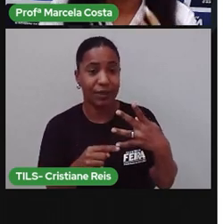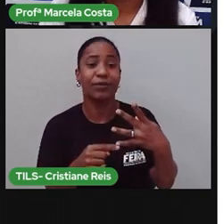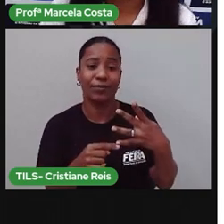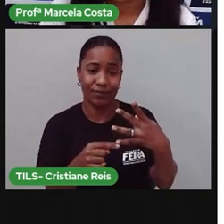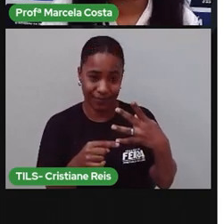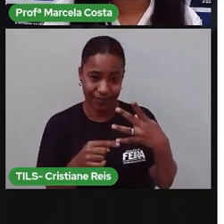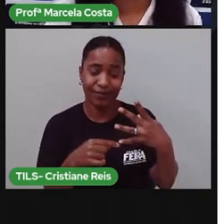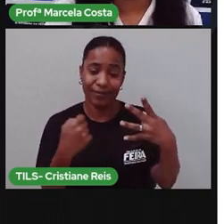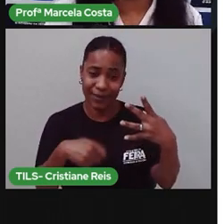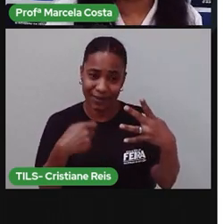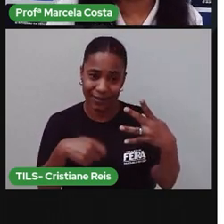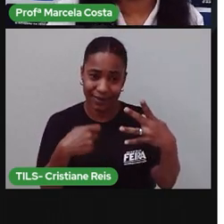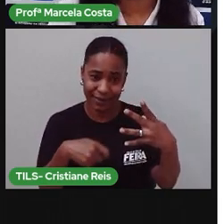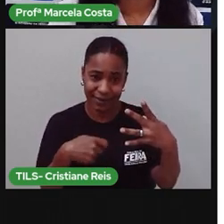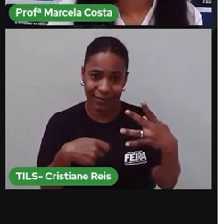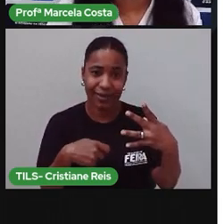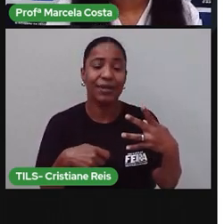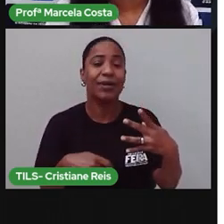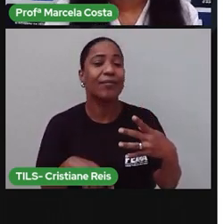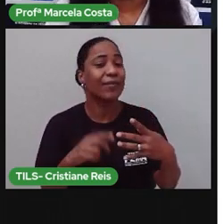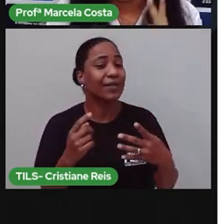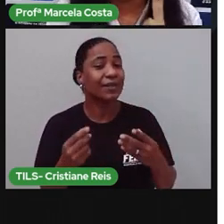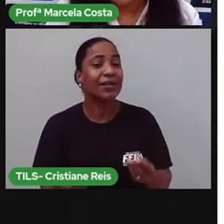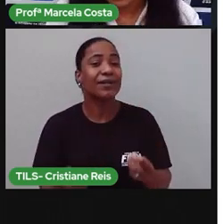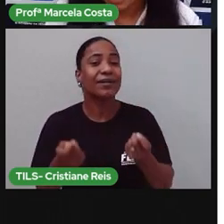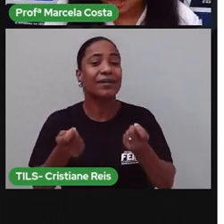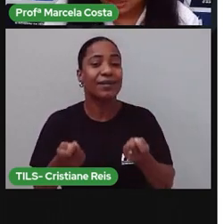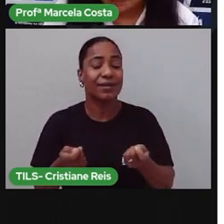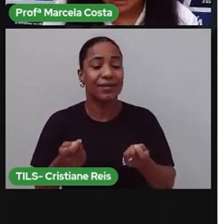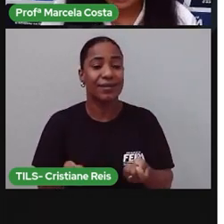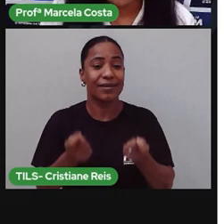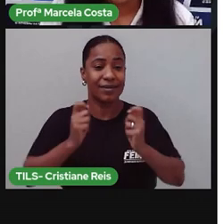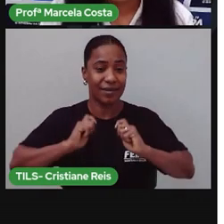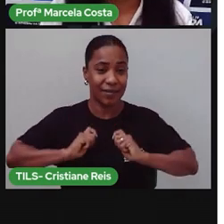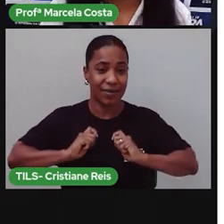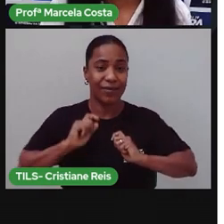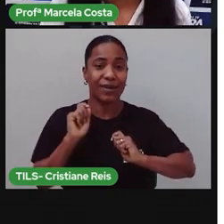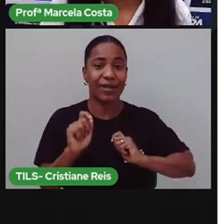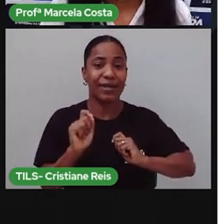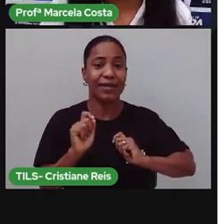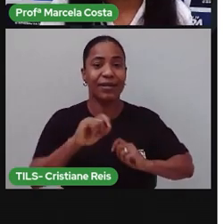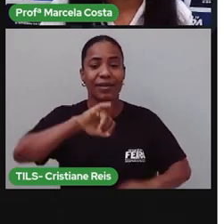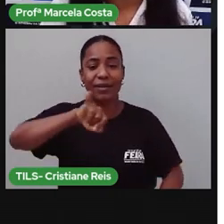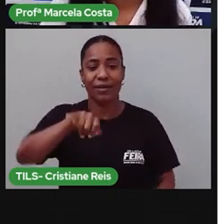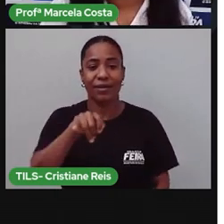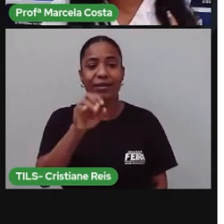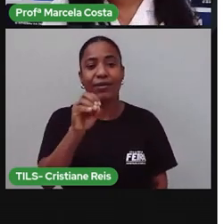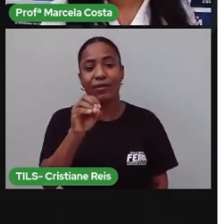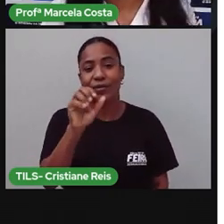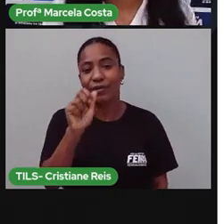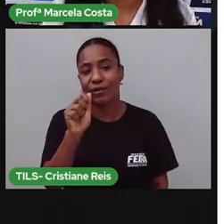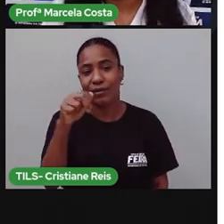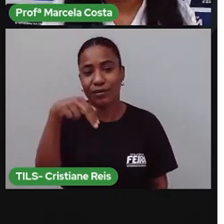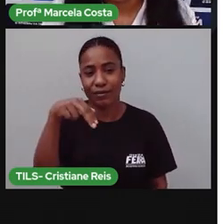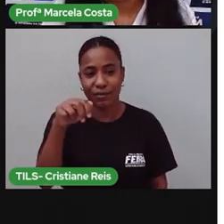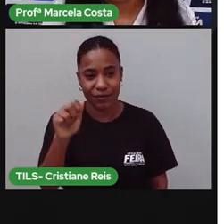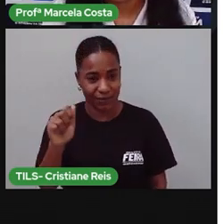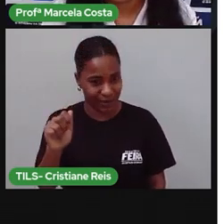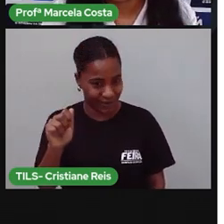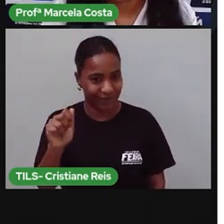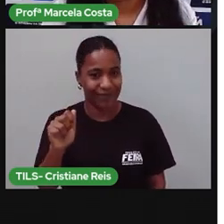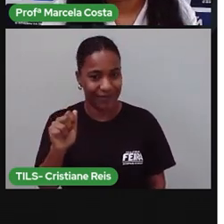E nesse caso, foi Joana. E é importante também colocar a data em que esse bilhete foi